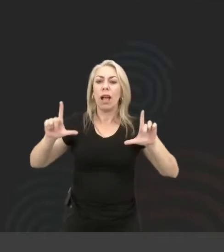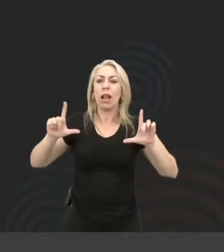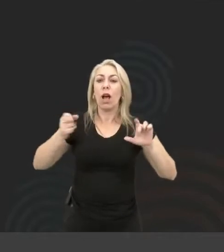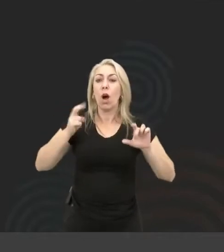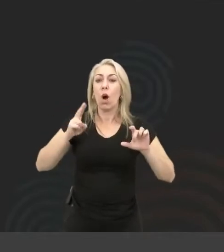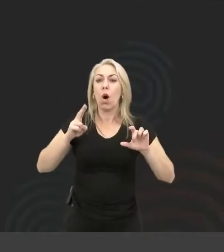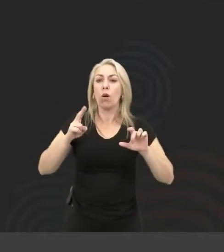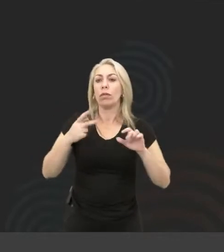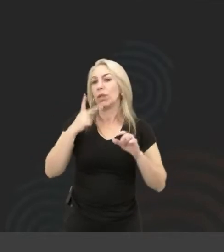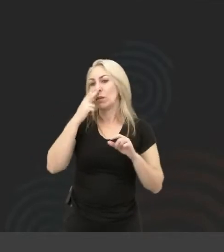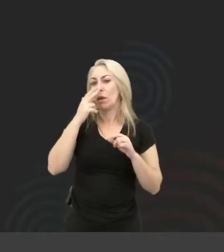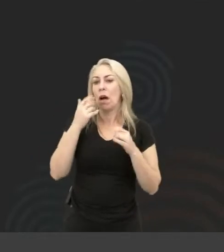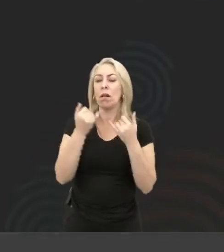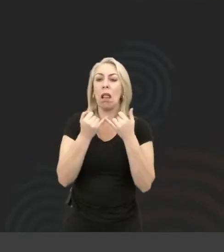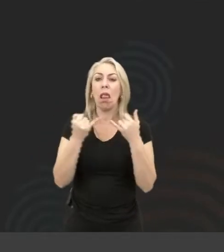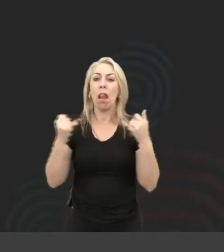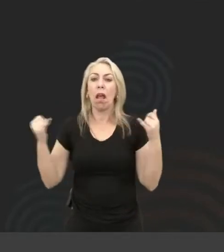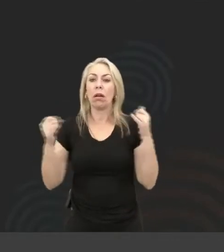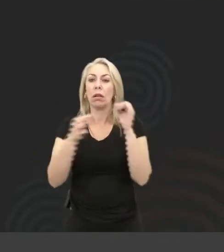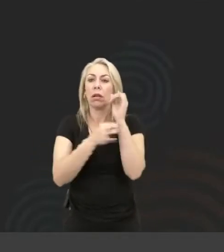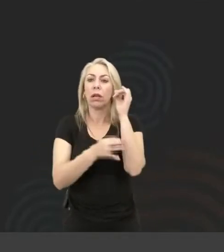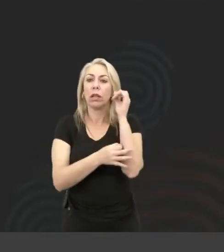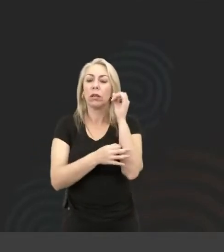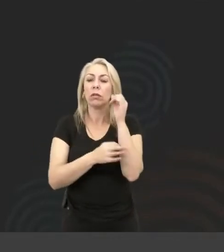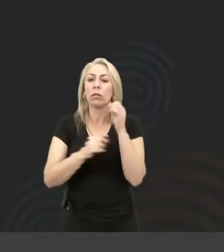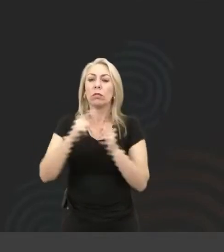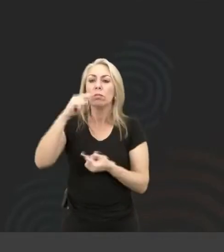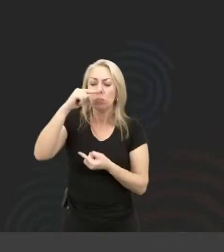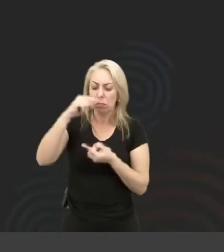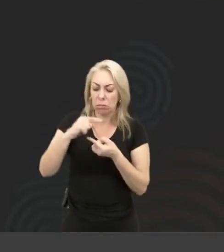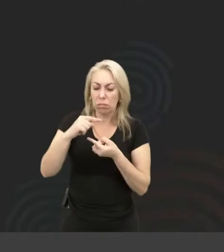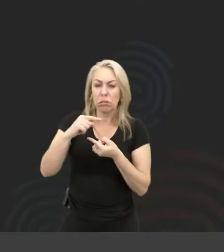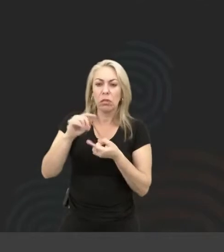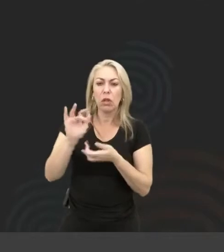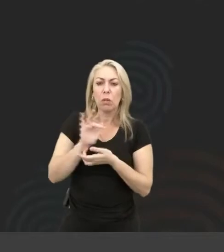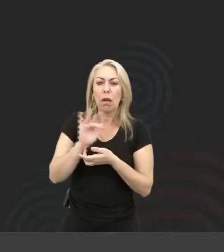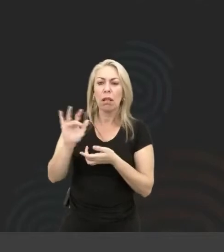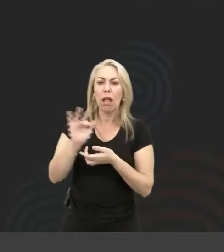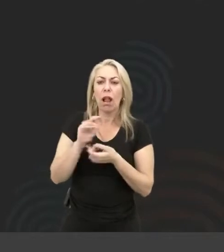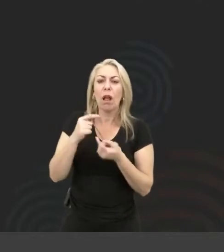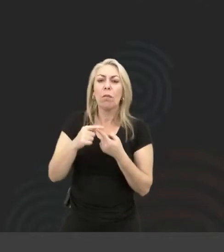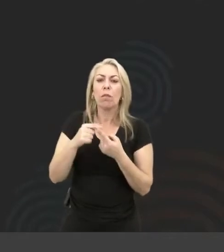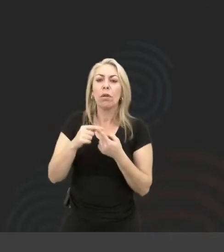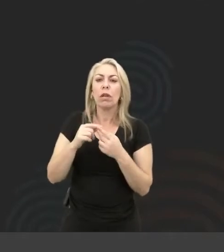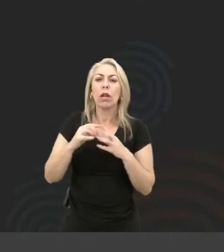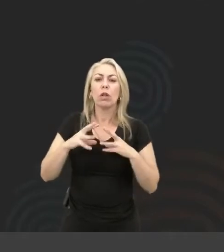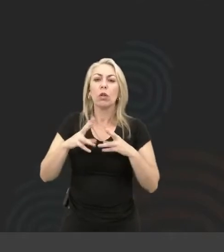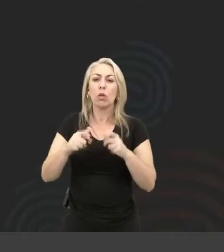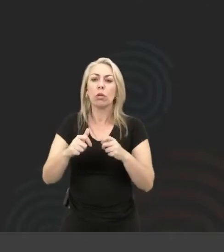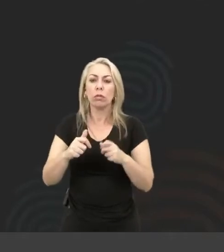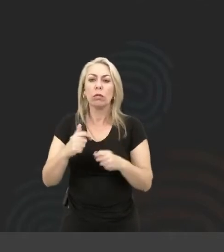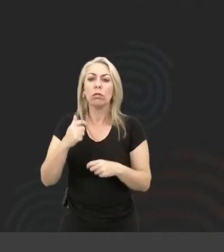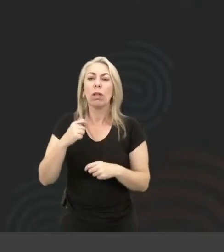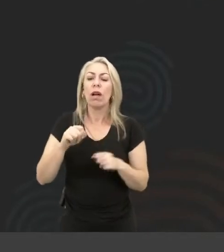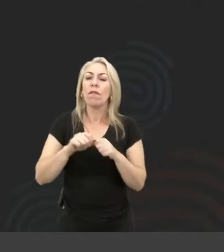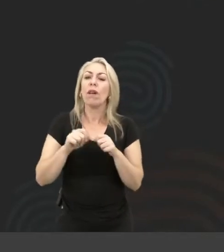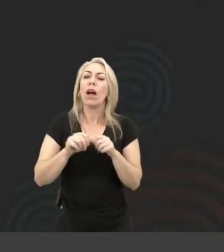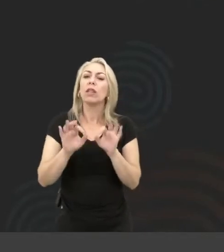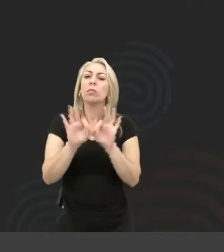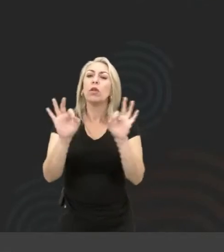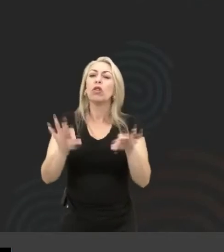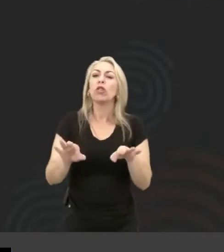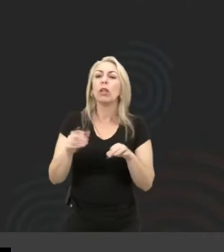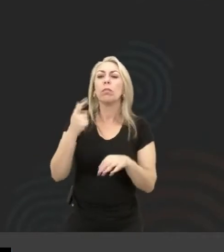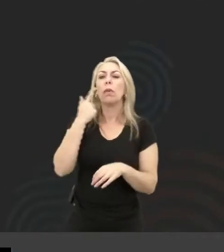código, né, Mari? Uma telinha pequenininha porque hoje em dia todo mundo projeta pensando no iPhone 11, no Galaxy